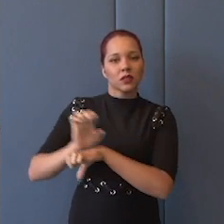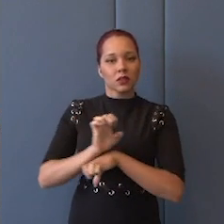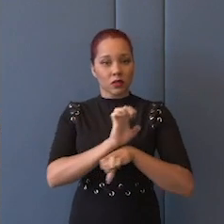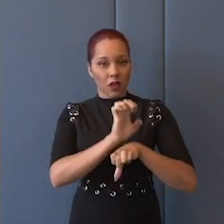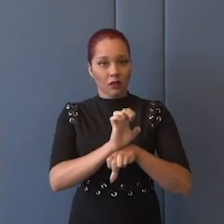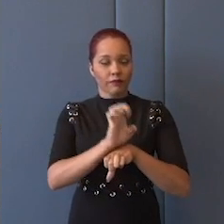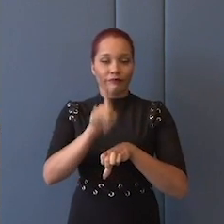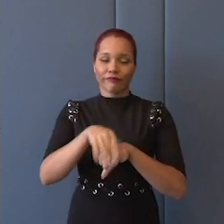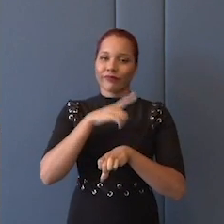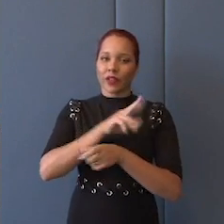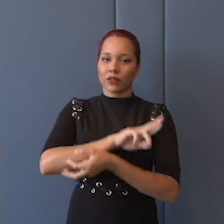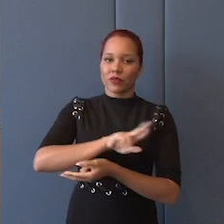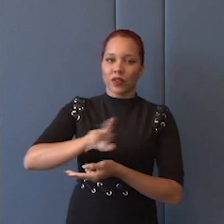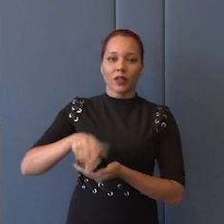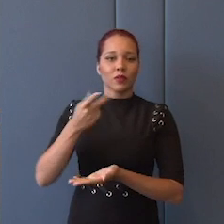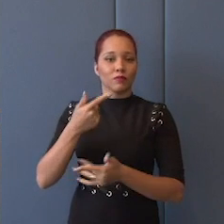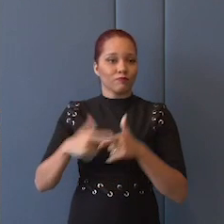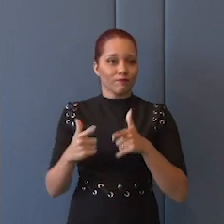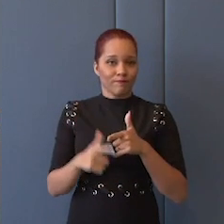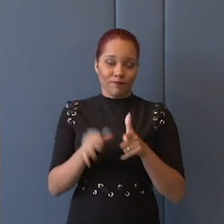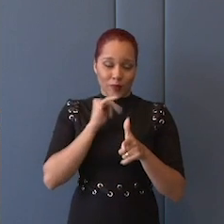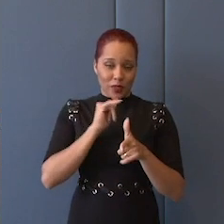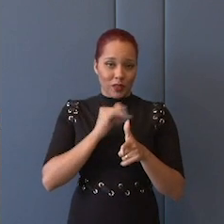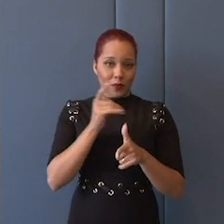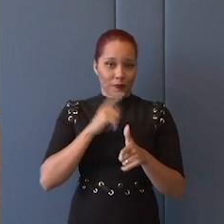Isso tem vários problemas. Isso tem um problema, por exemplo, de você